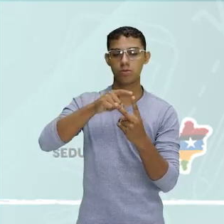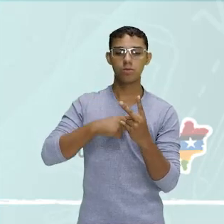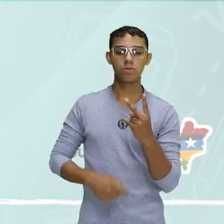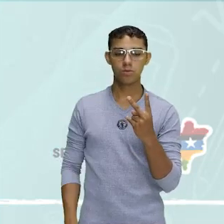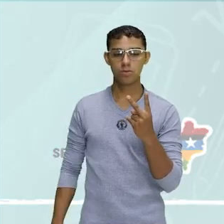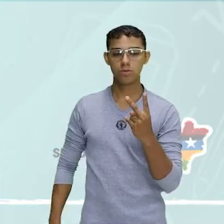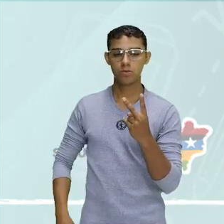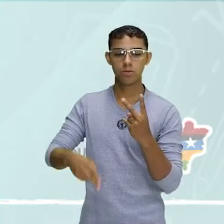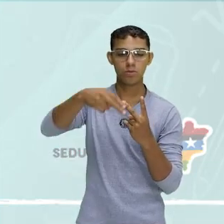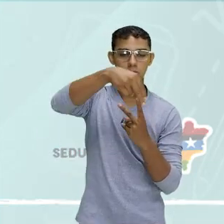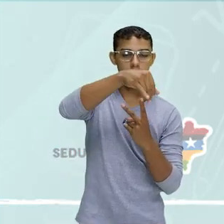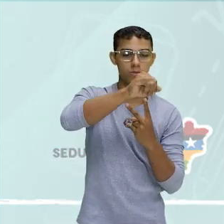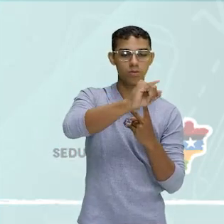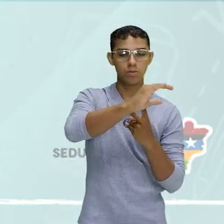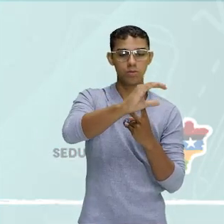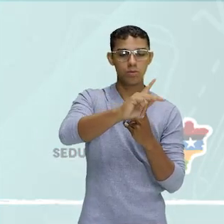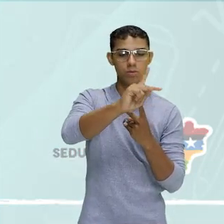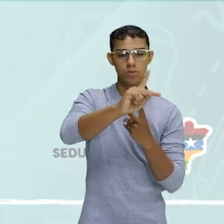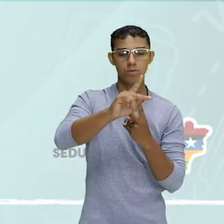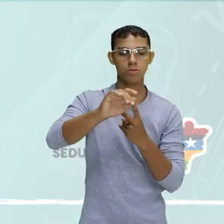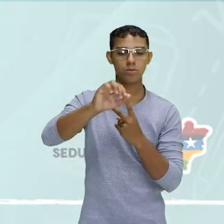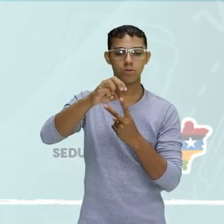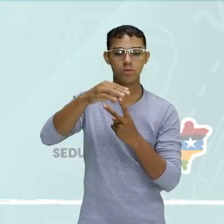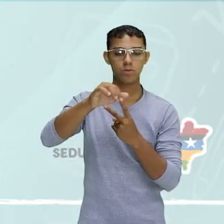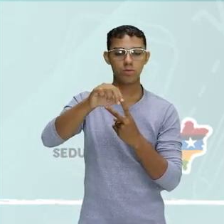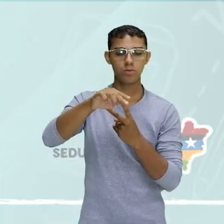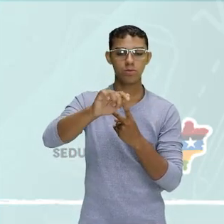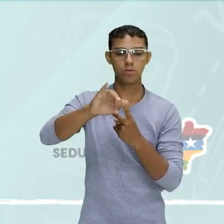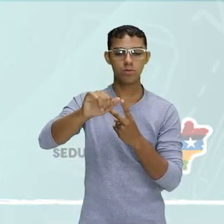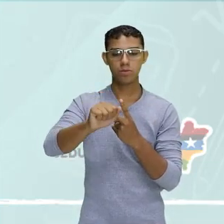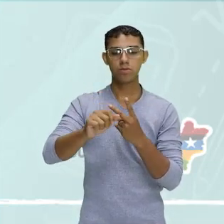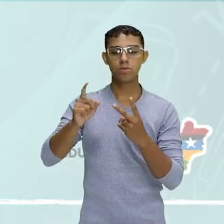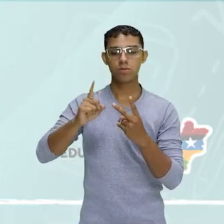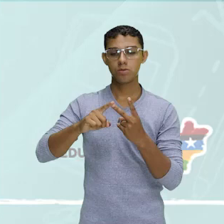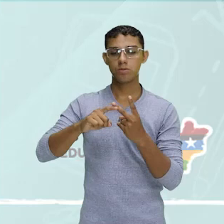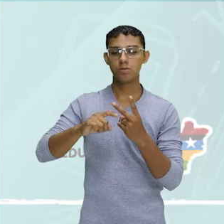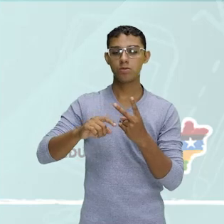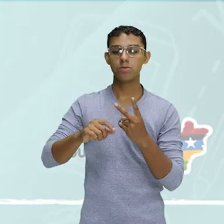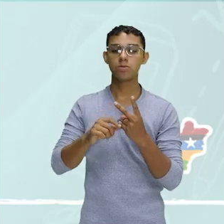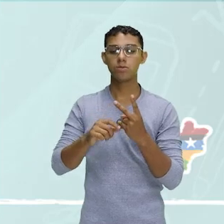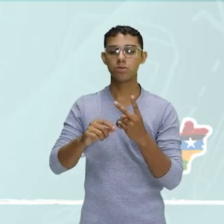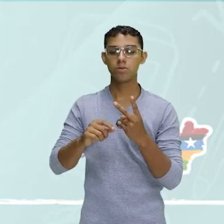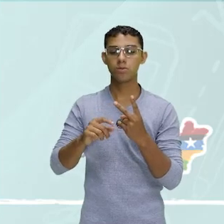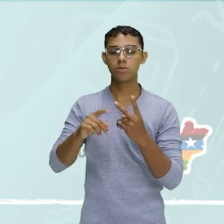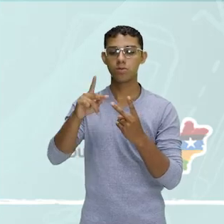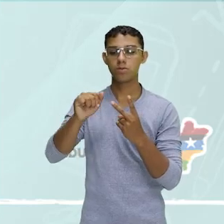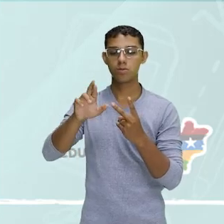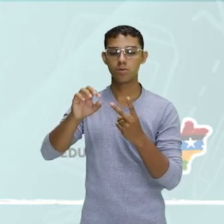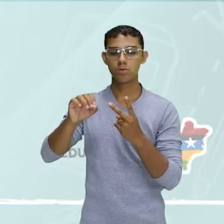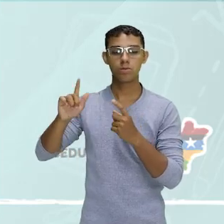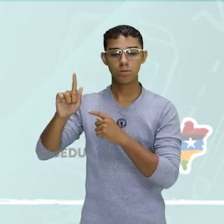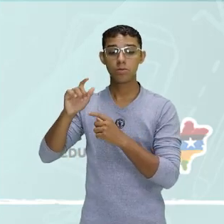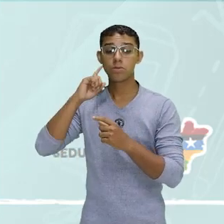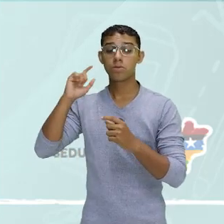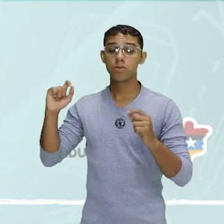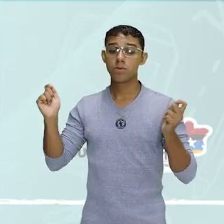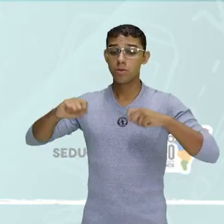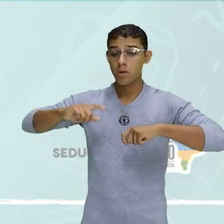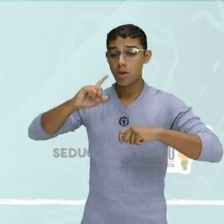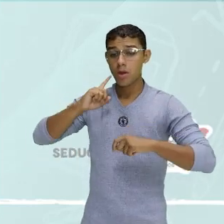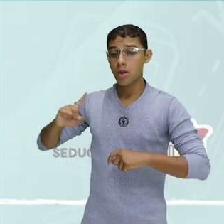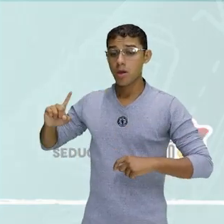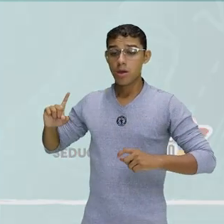e o Balvin. Tuza se lançou nos finais de